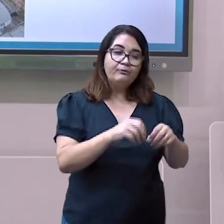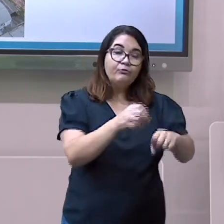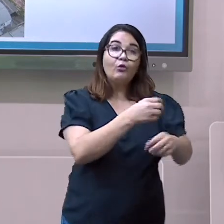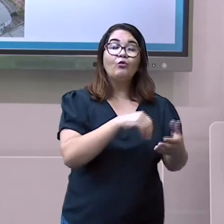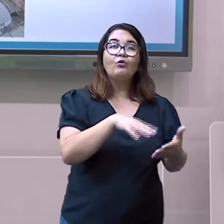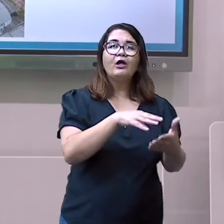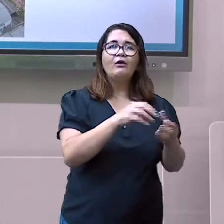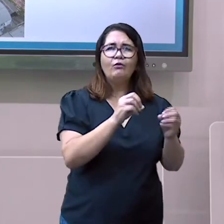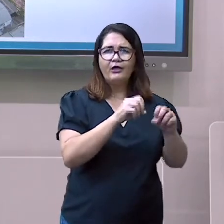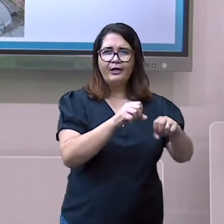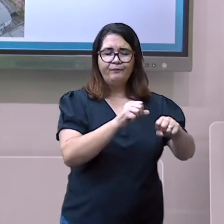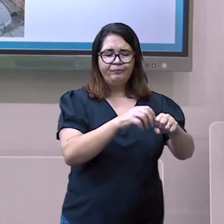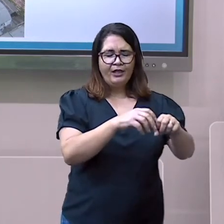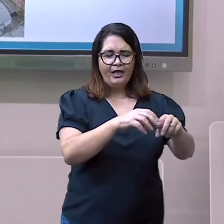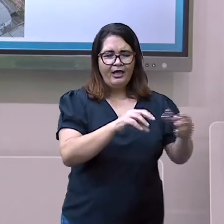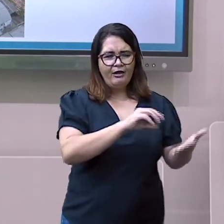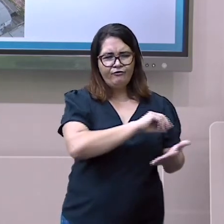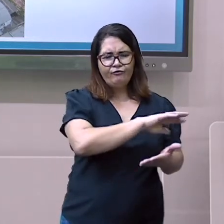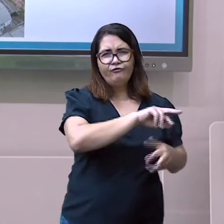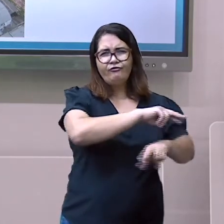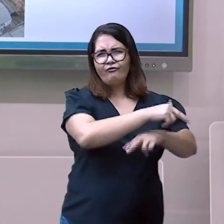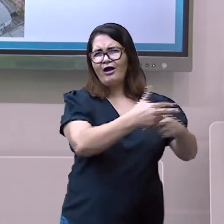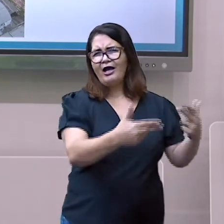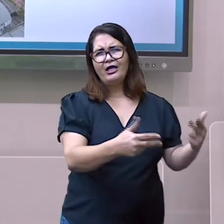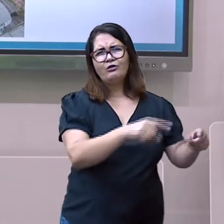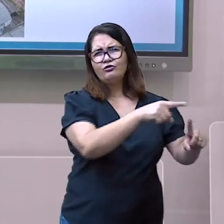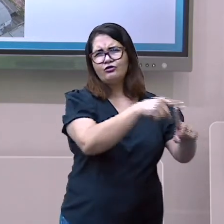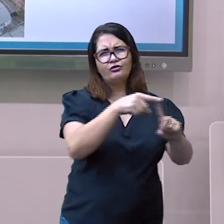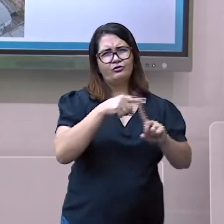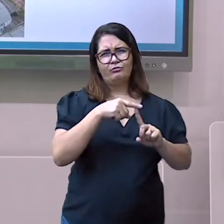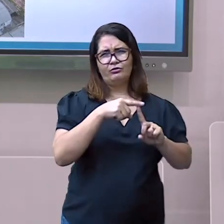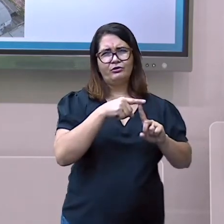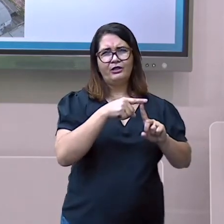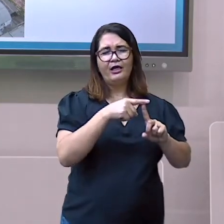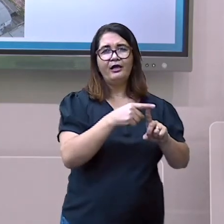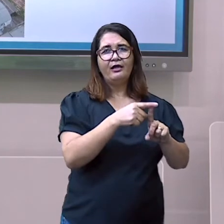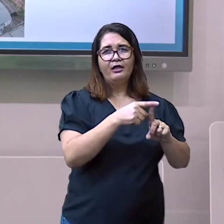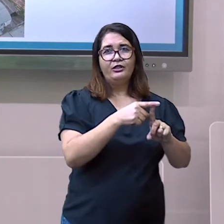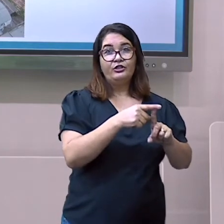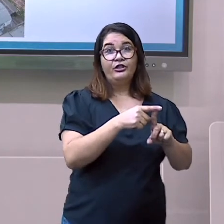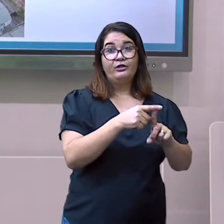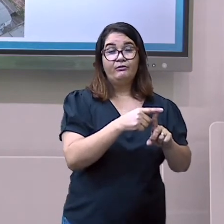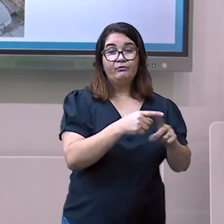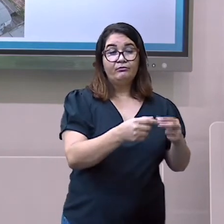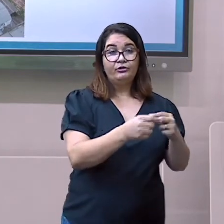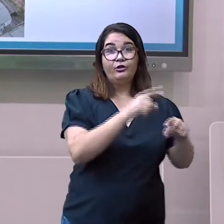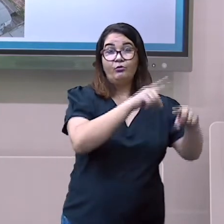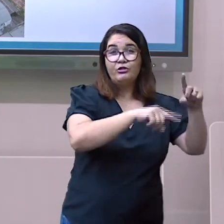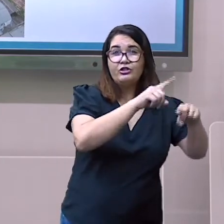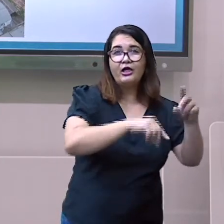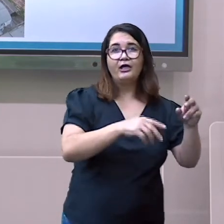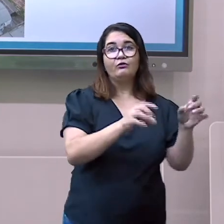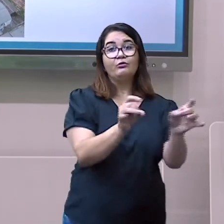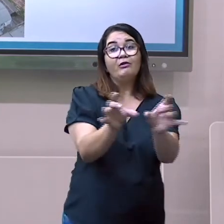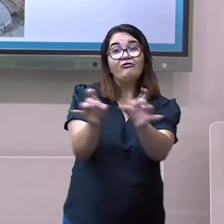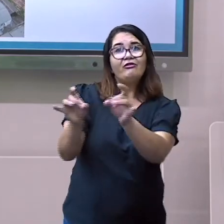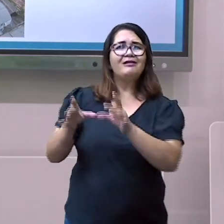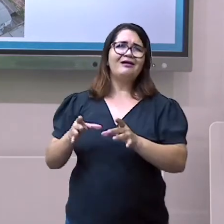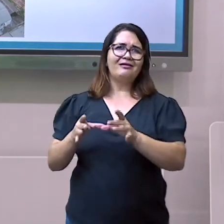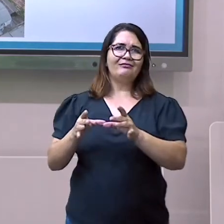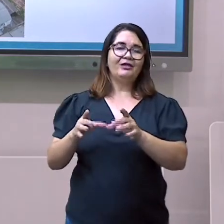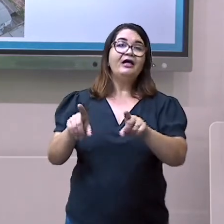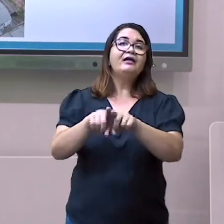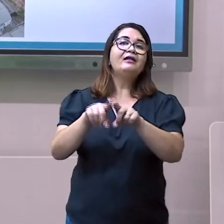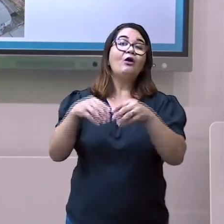shoppings e feiras. Quando as mercadorias são vendidas diretamente ao consumidor, o comércio é